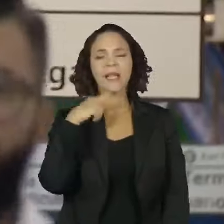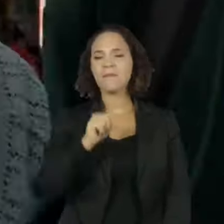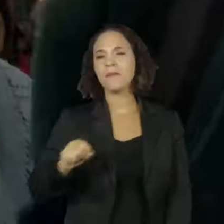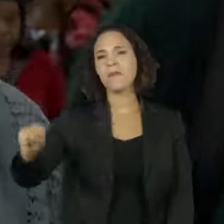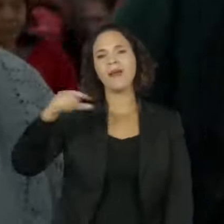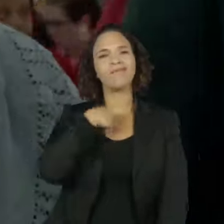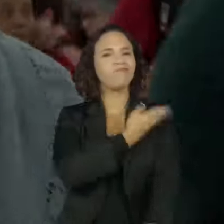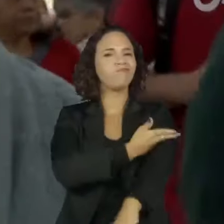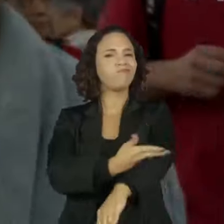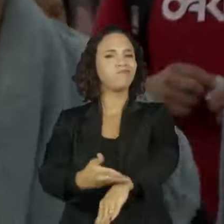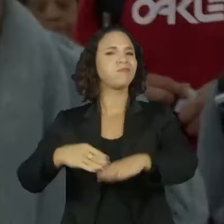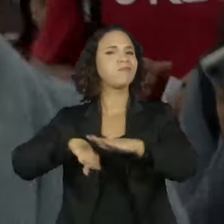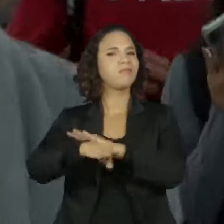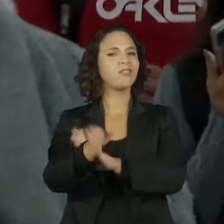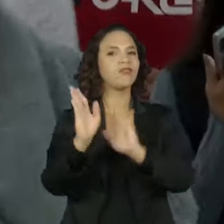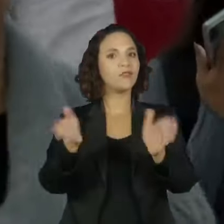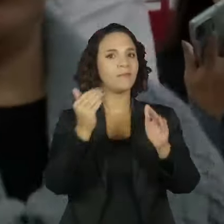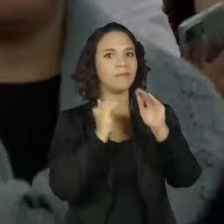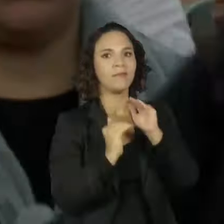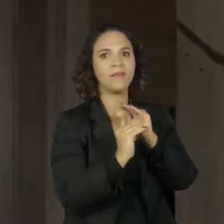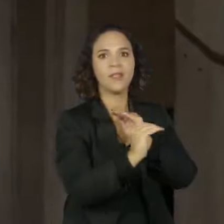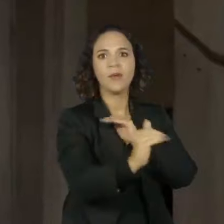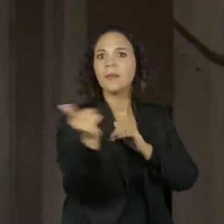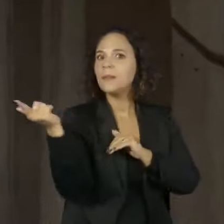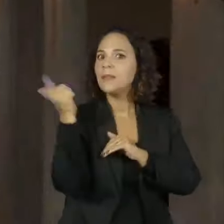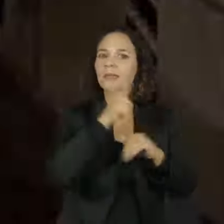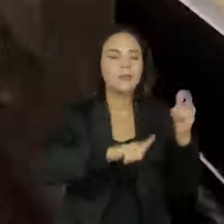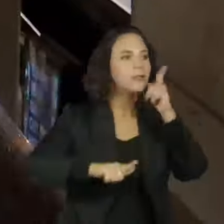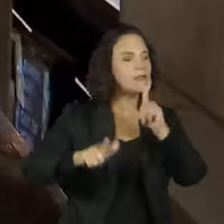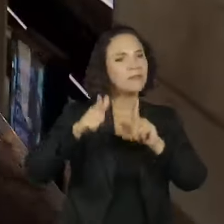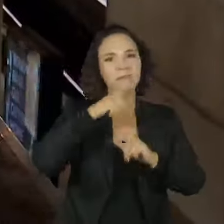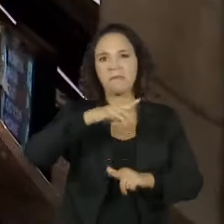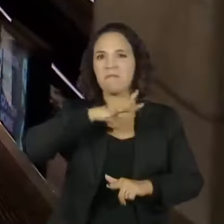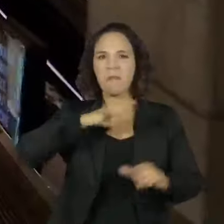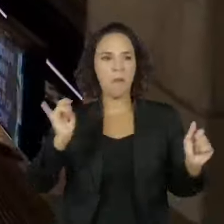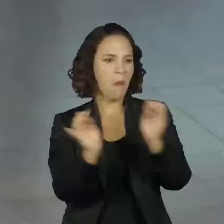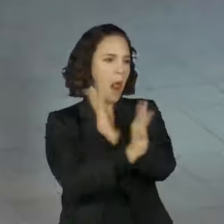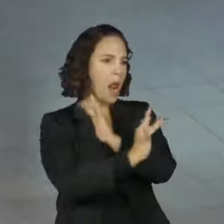rotina de quem conta com o metrô para enfrentar a megalópole.